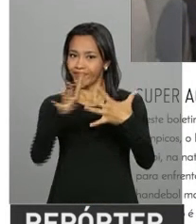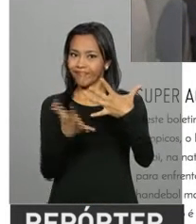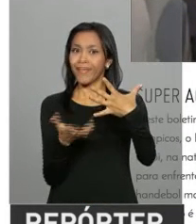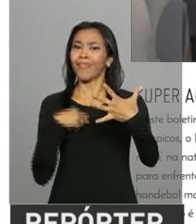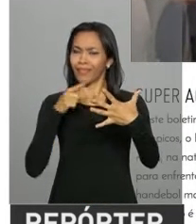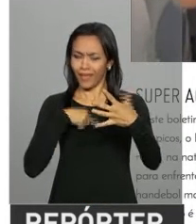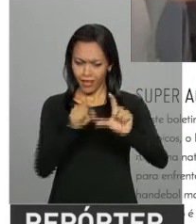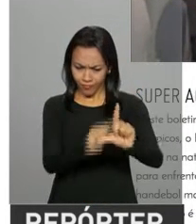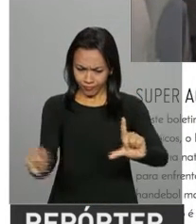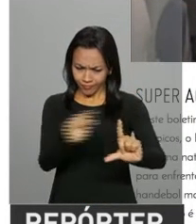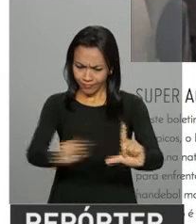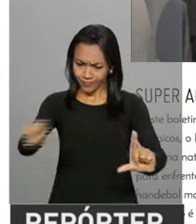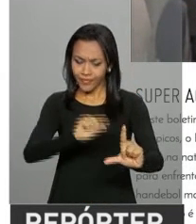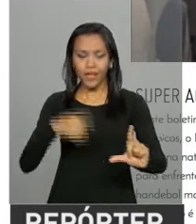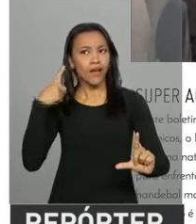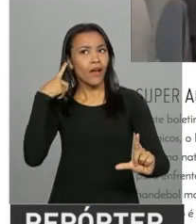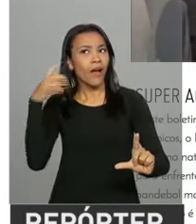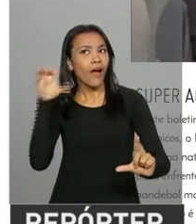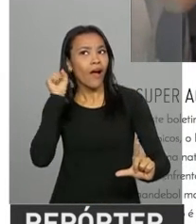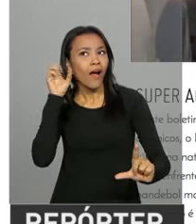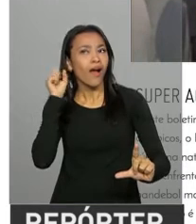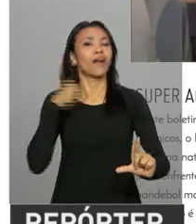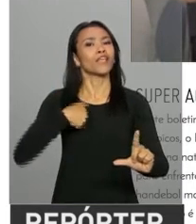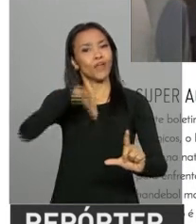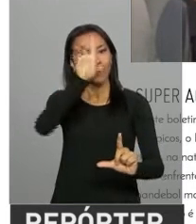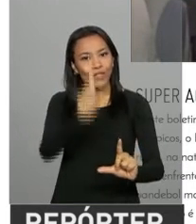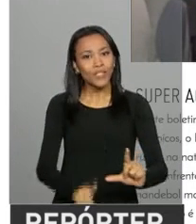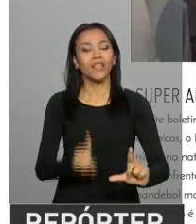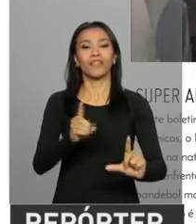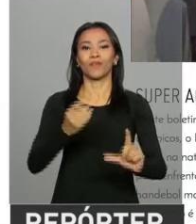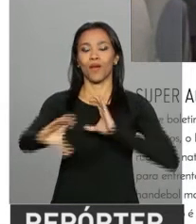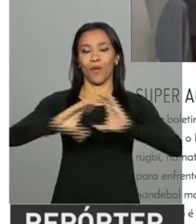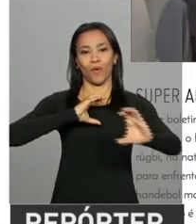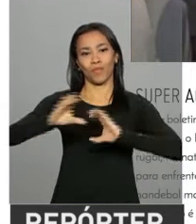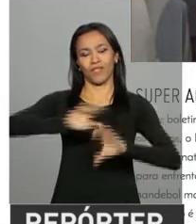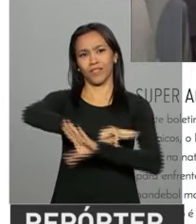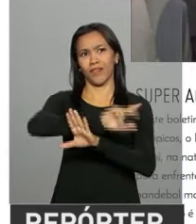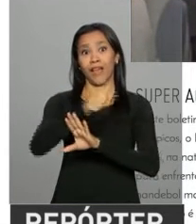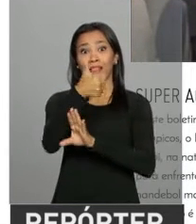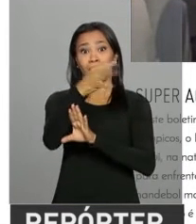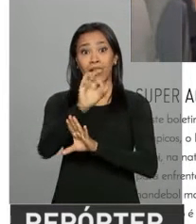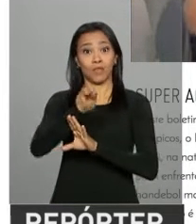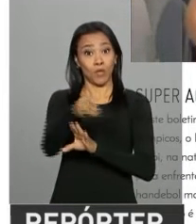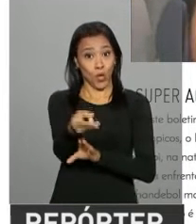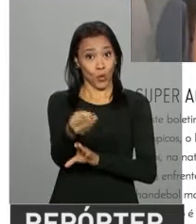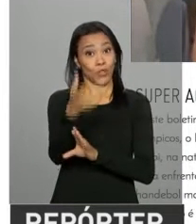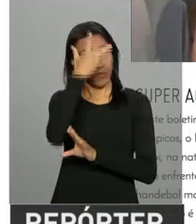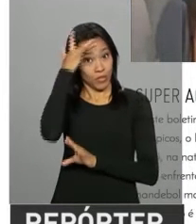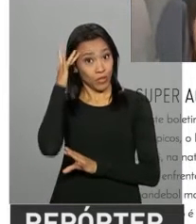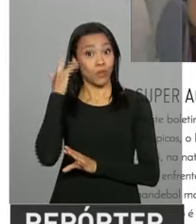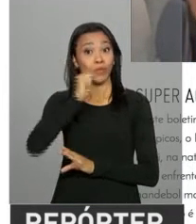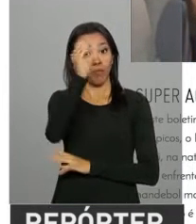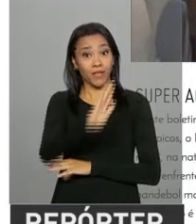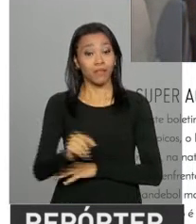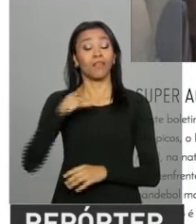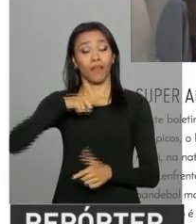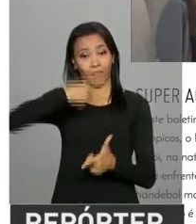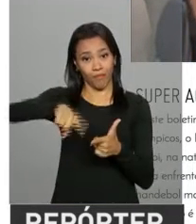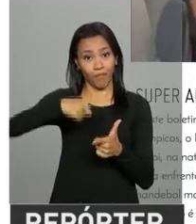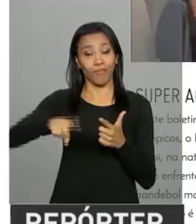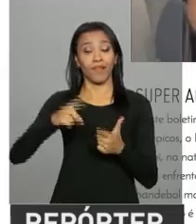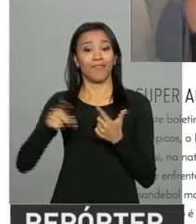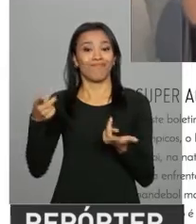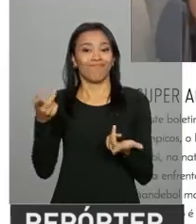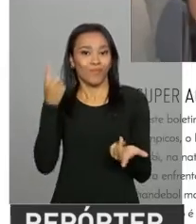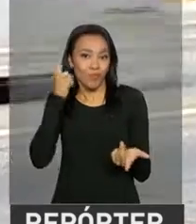também legenda e locução para atender ao direito à comunicação dos mais de 10 milhões de brasileiros que têm dificuldades auditivas.